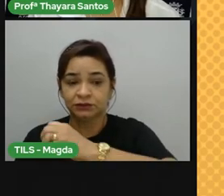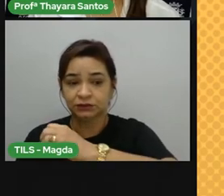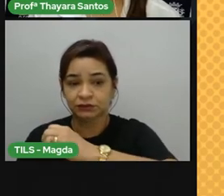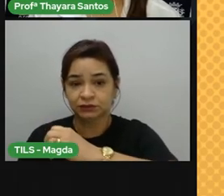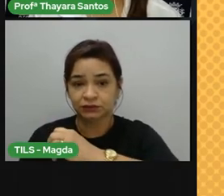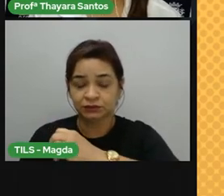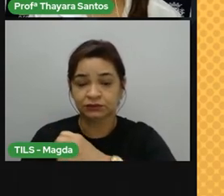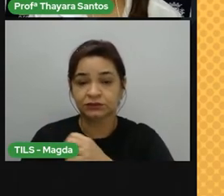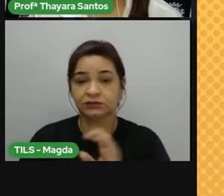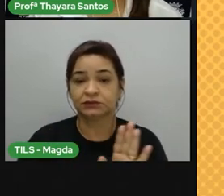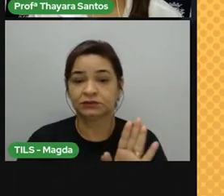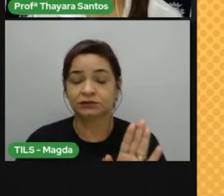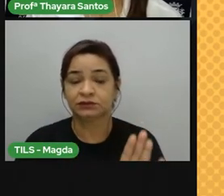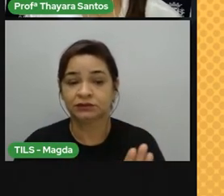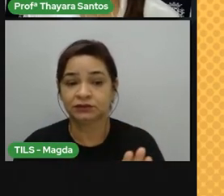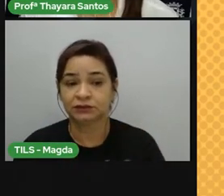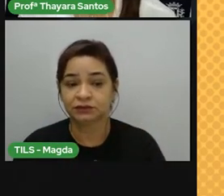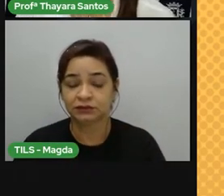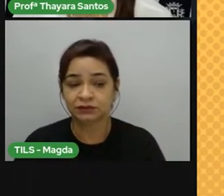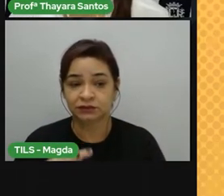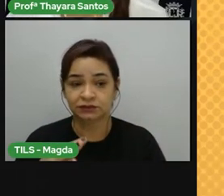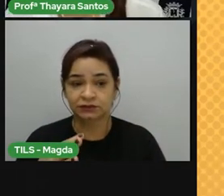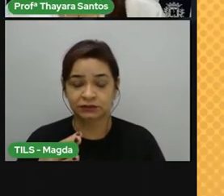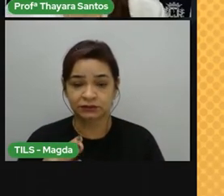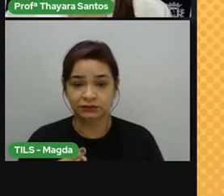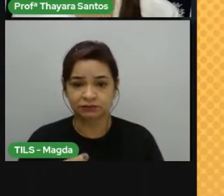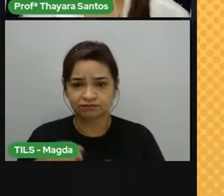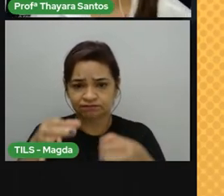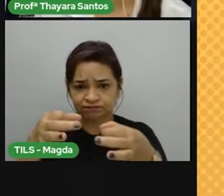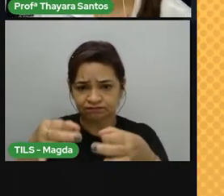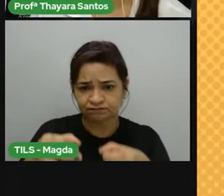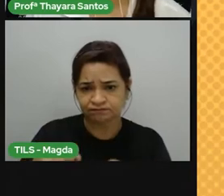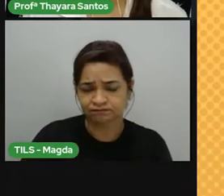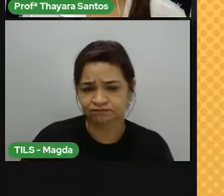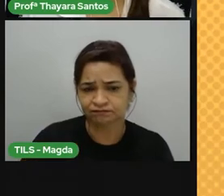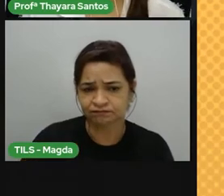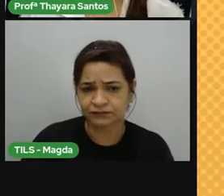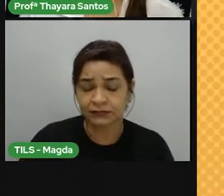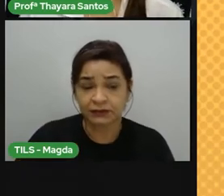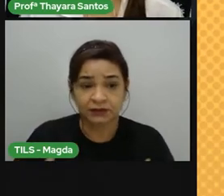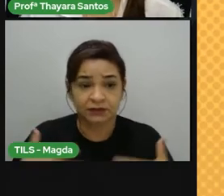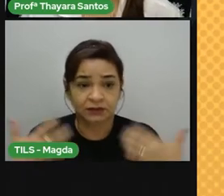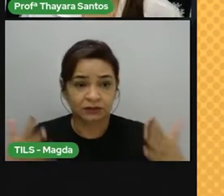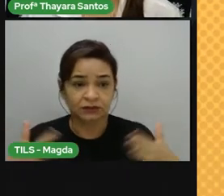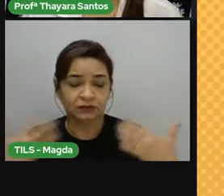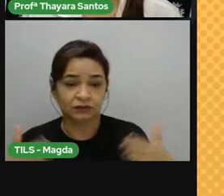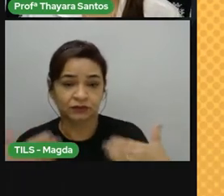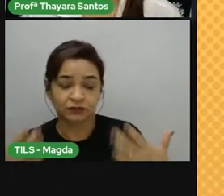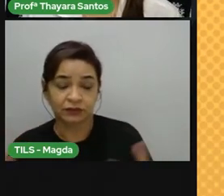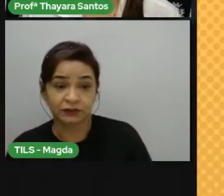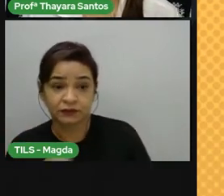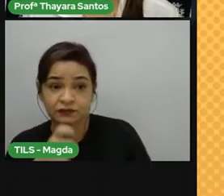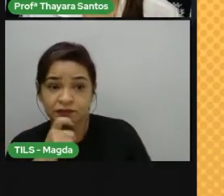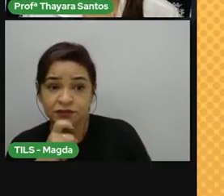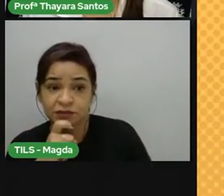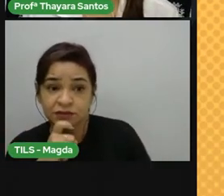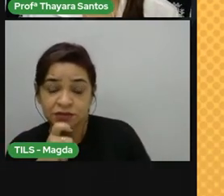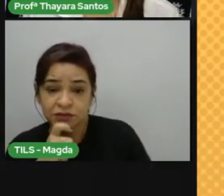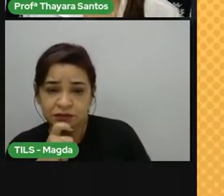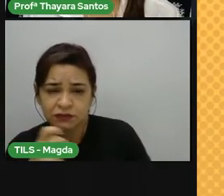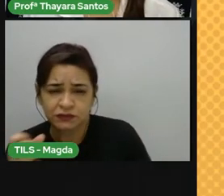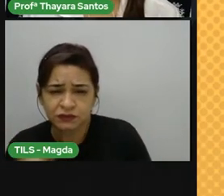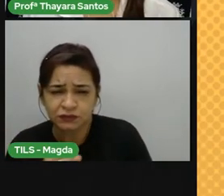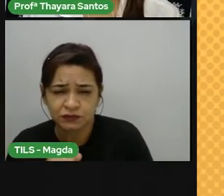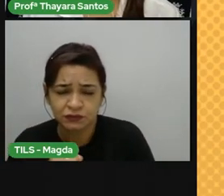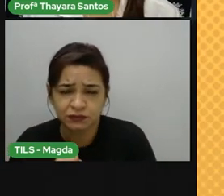Apresenta as quatro estações do ano bem demarcadas, destacando o verão quente e úmido e inverno rigoroso, quando podem ocorrer